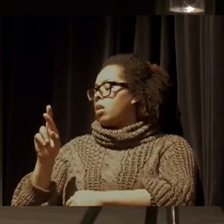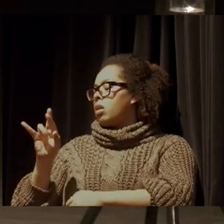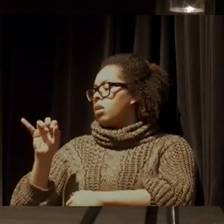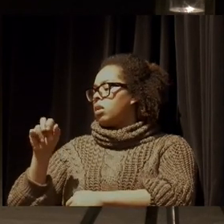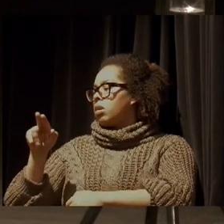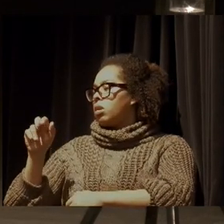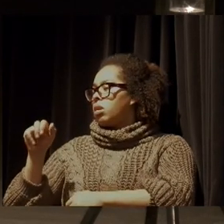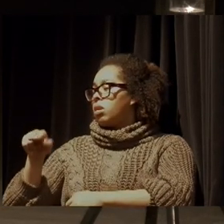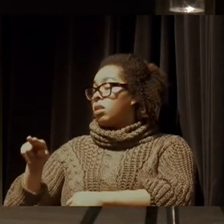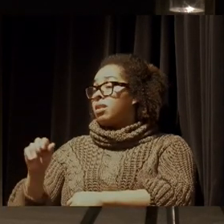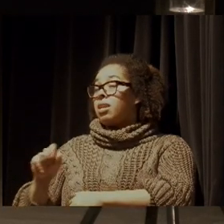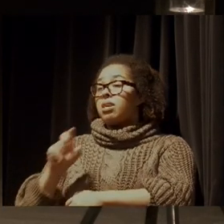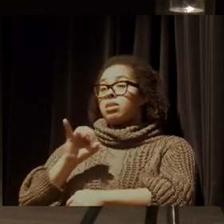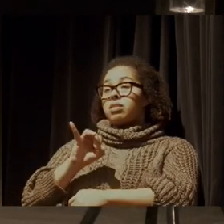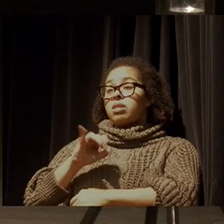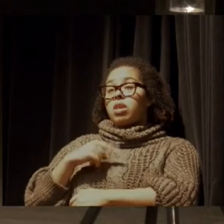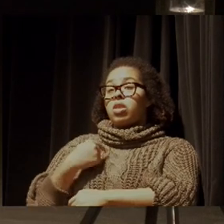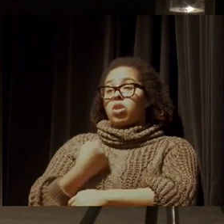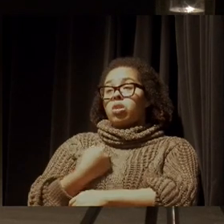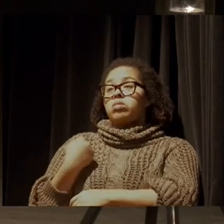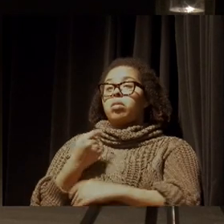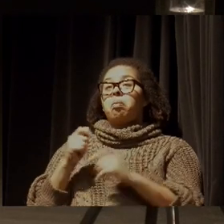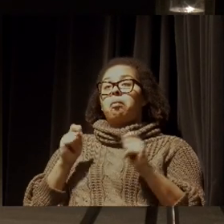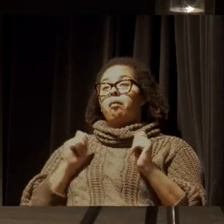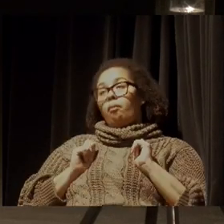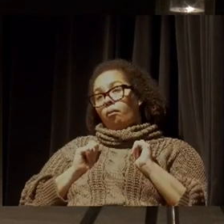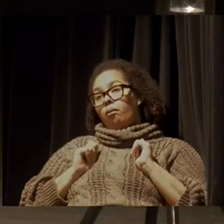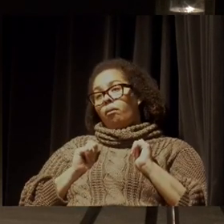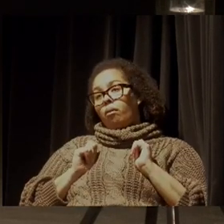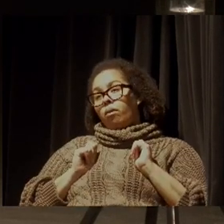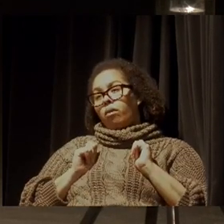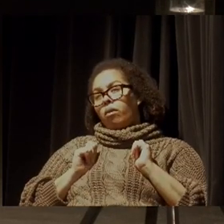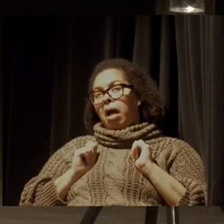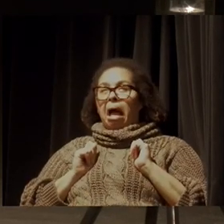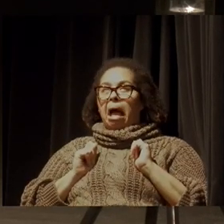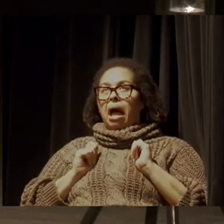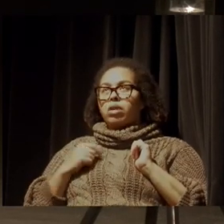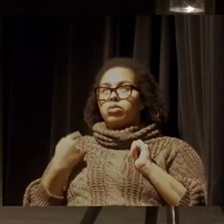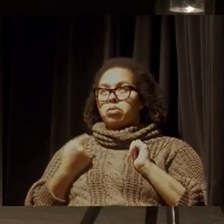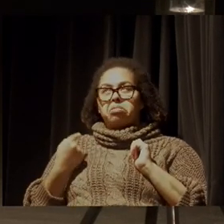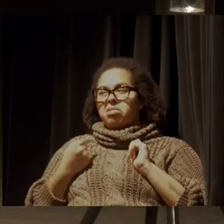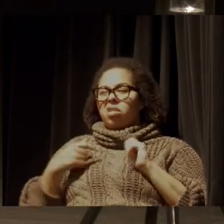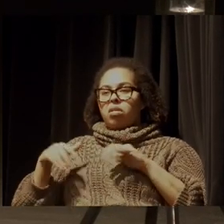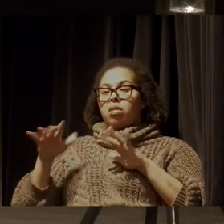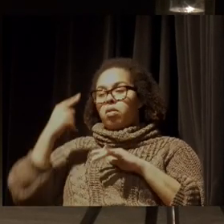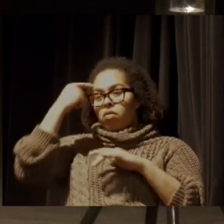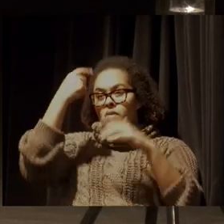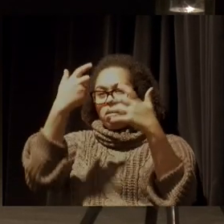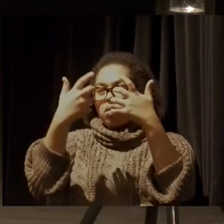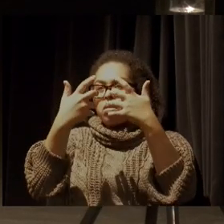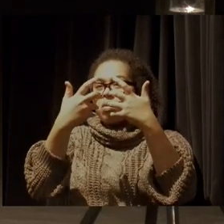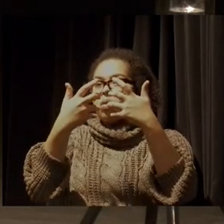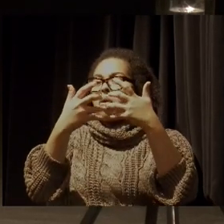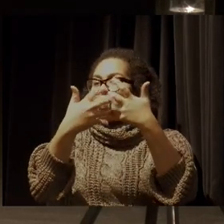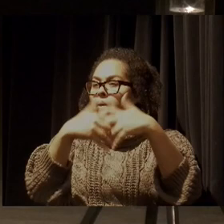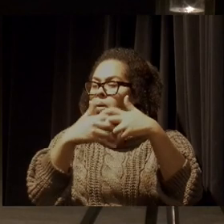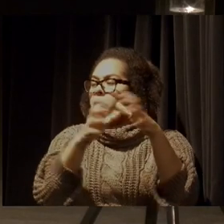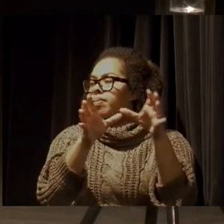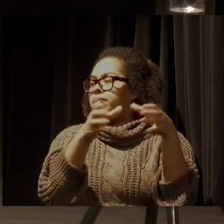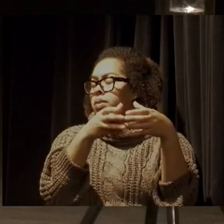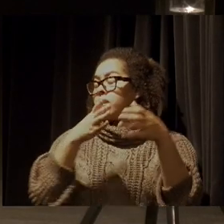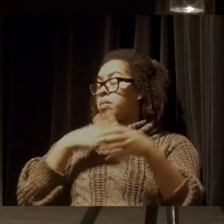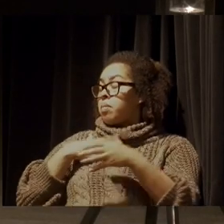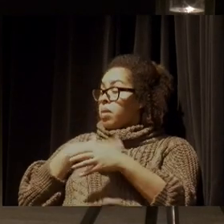iniciativa individual, também a gente não vai pensar no coletivo, porque é a partir do nosso olhar, da nossa